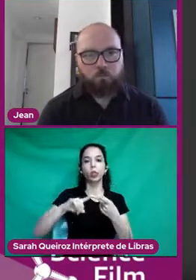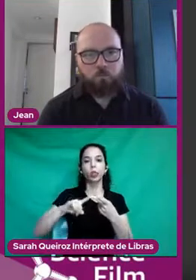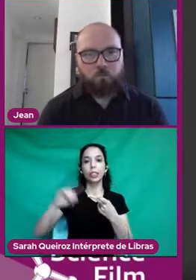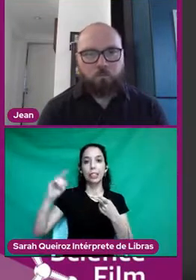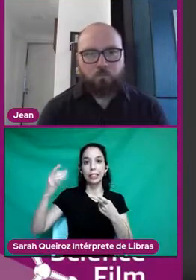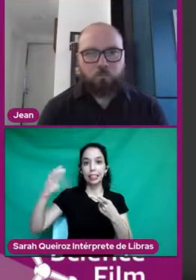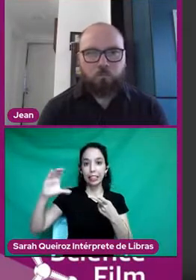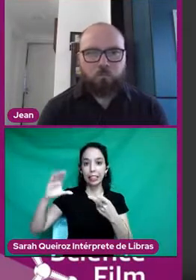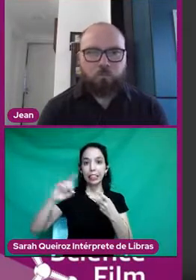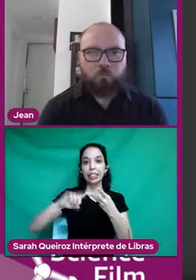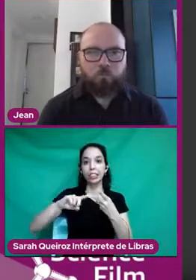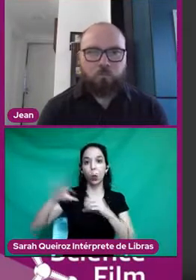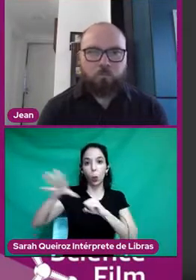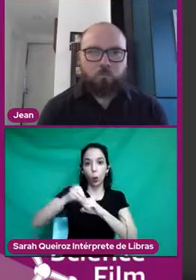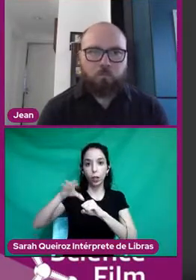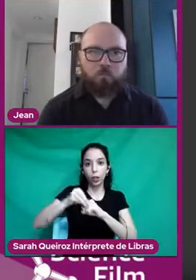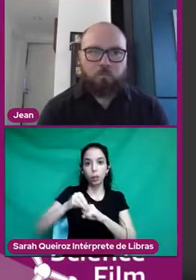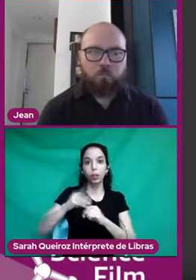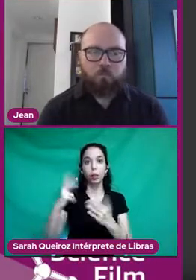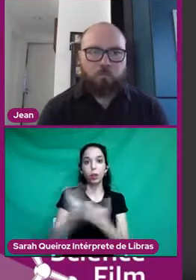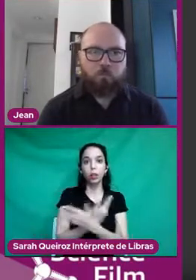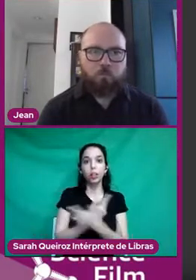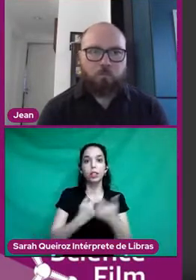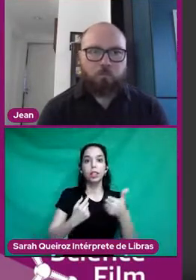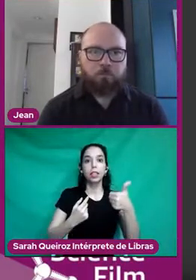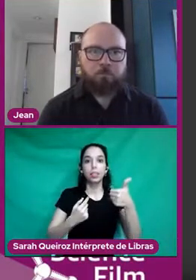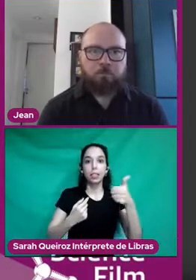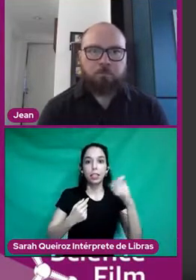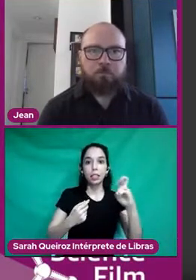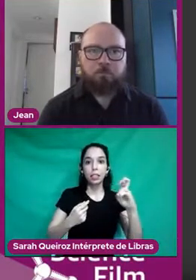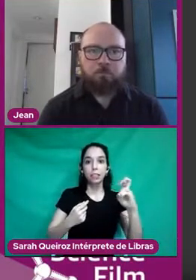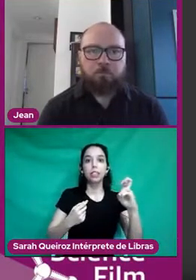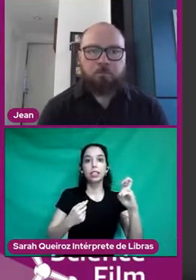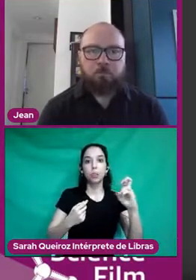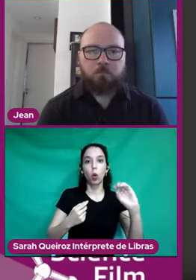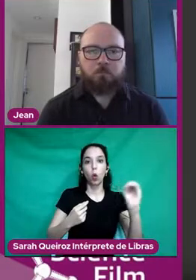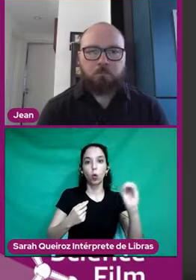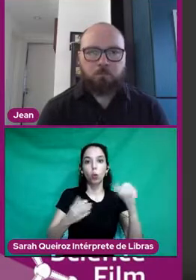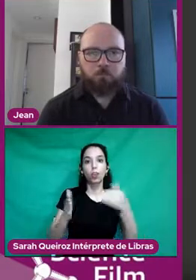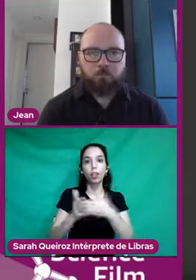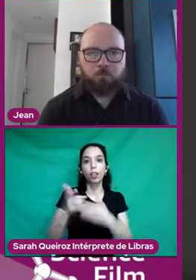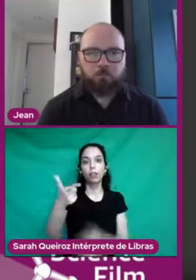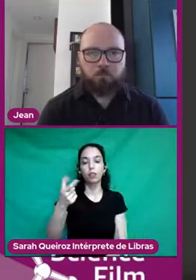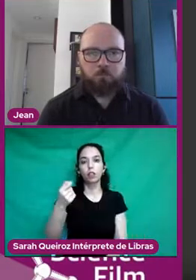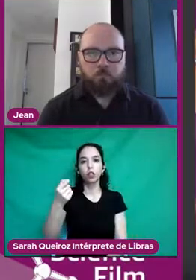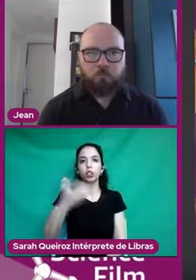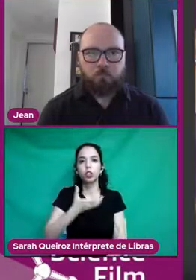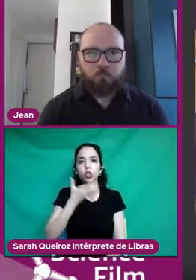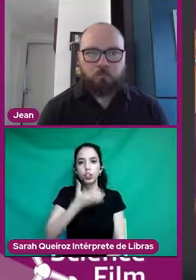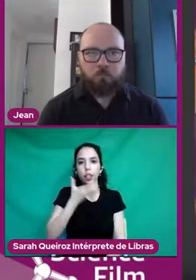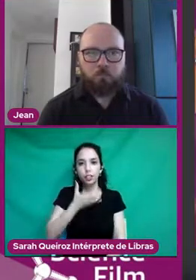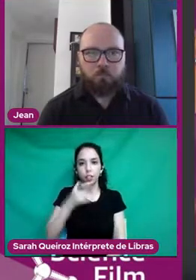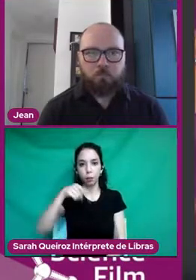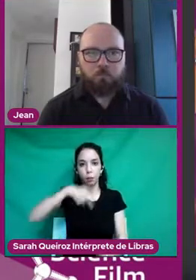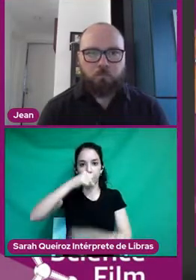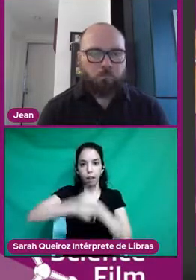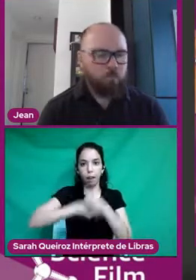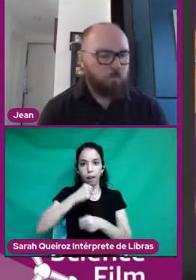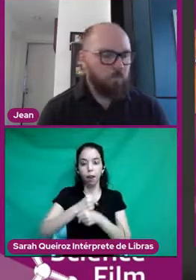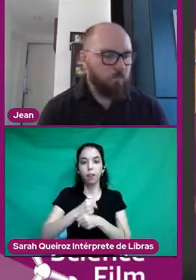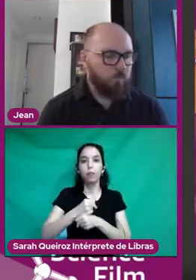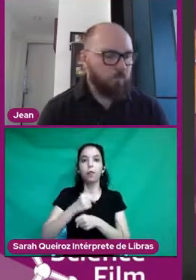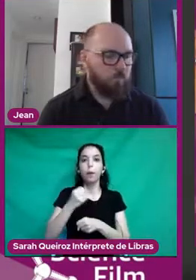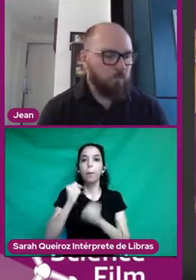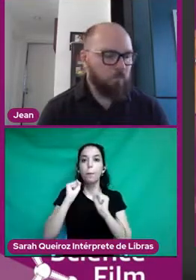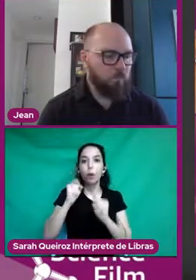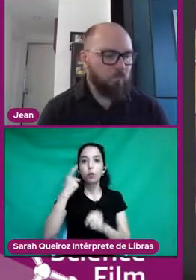acontecendo de 15 a 20 de dezembro desse ano. E você pode explorar aqui o folder, você vai ter acesso a um